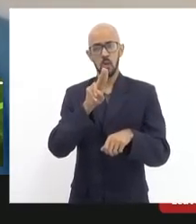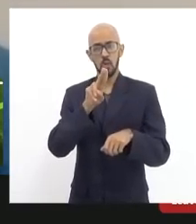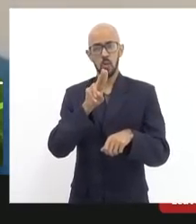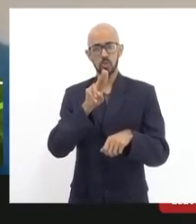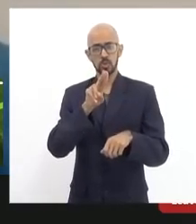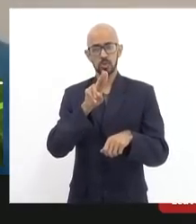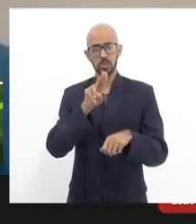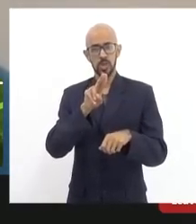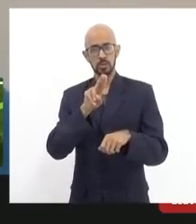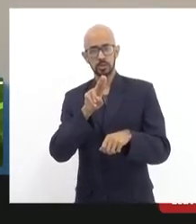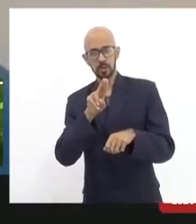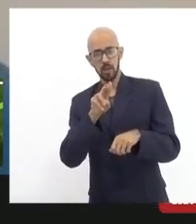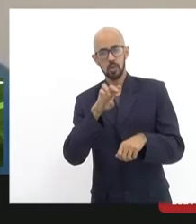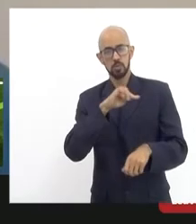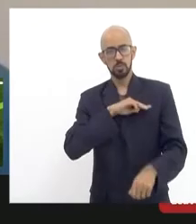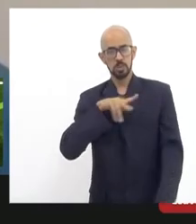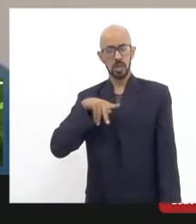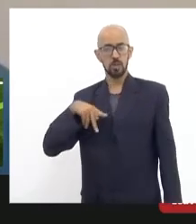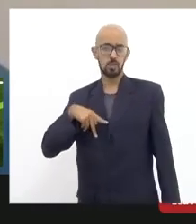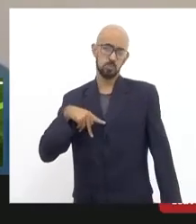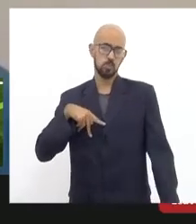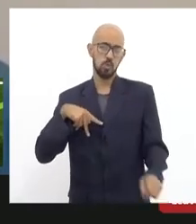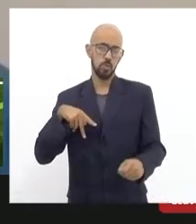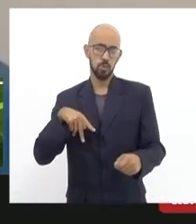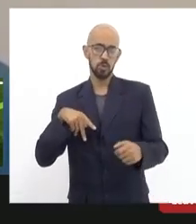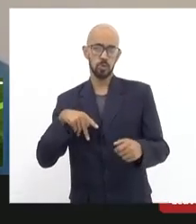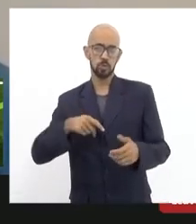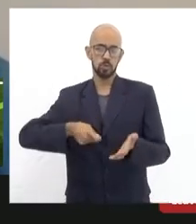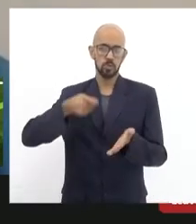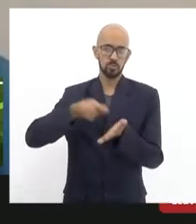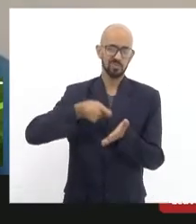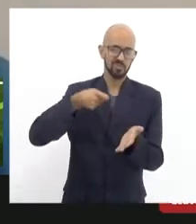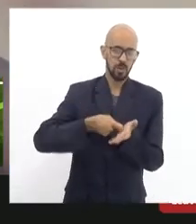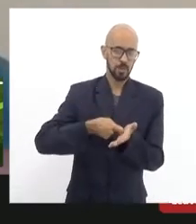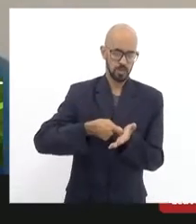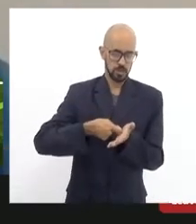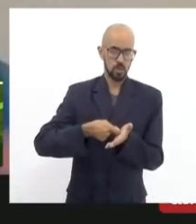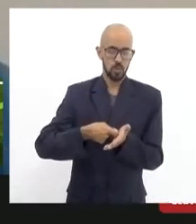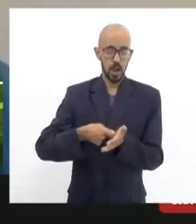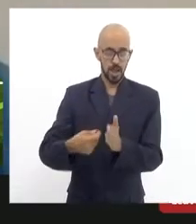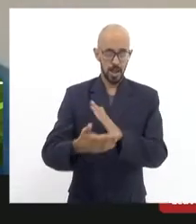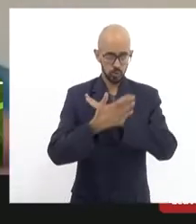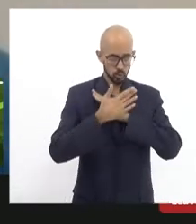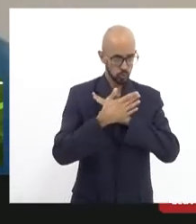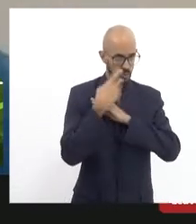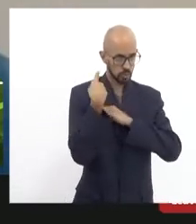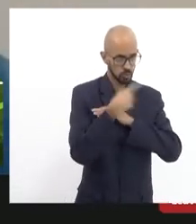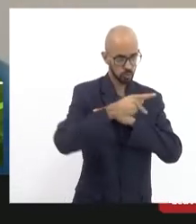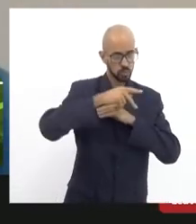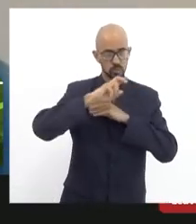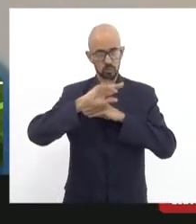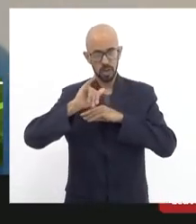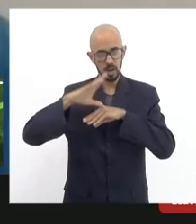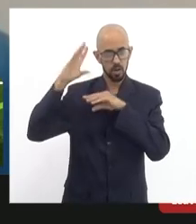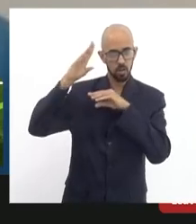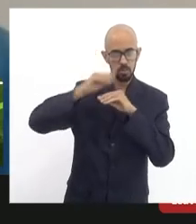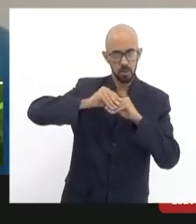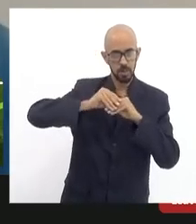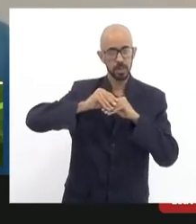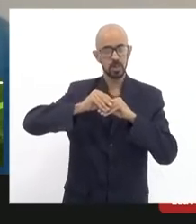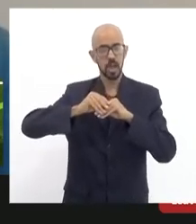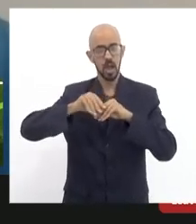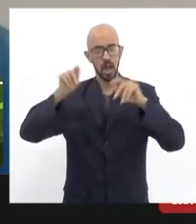executar uma sentença sem sombra de dúvida que a ajuda de vocês ela vai capitalizar e catapultar a possível